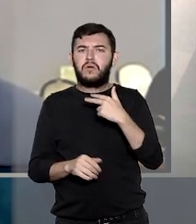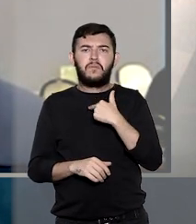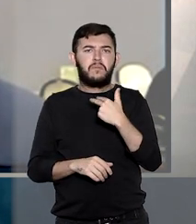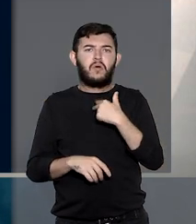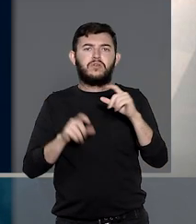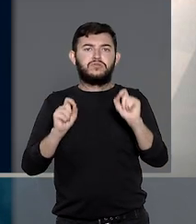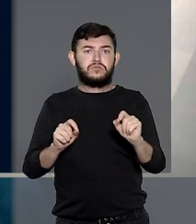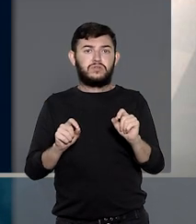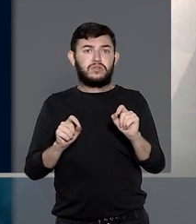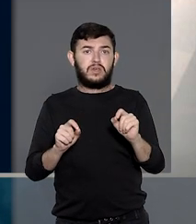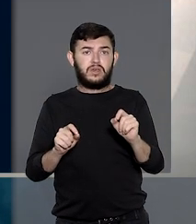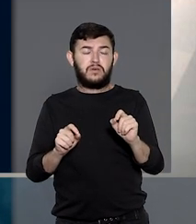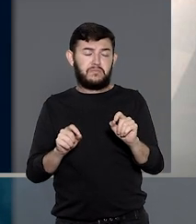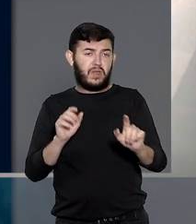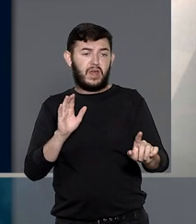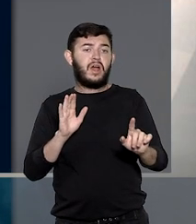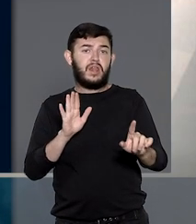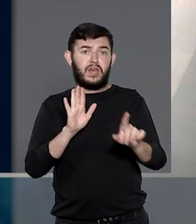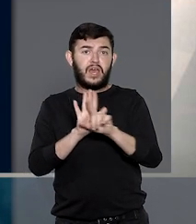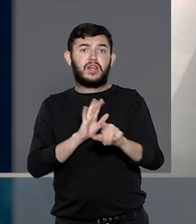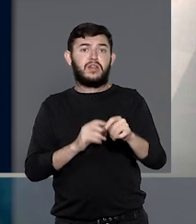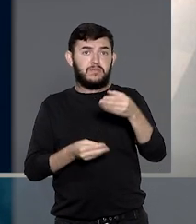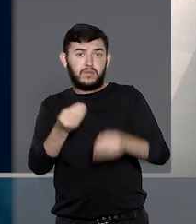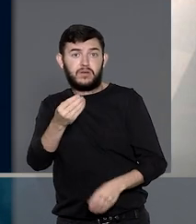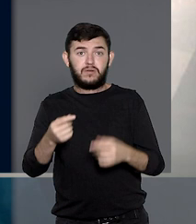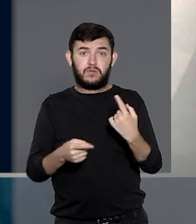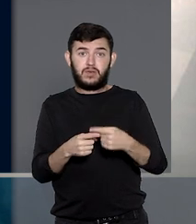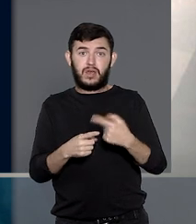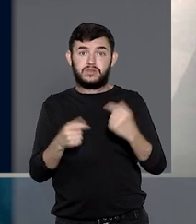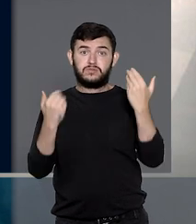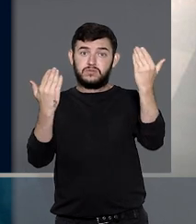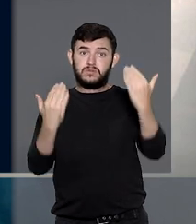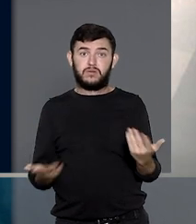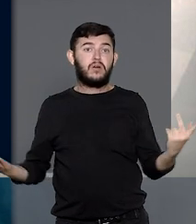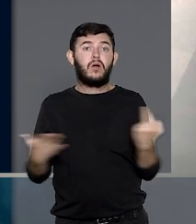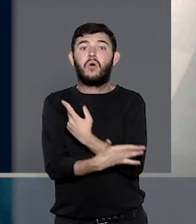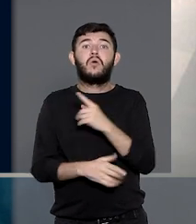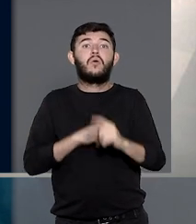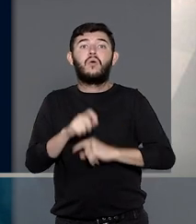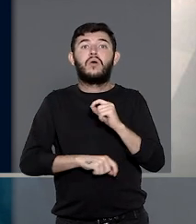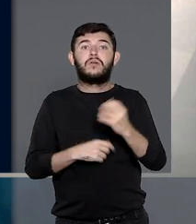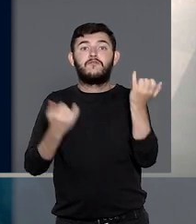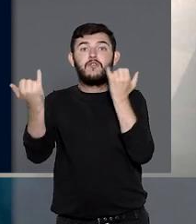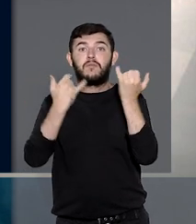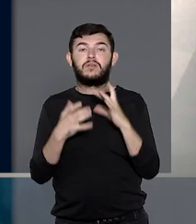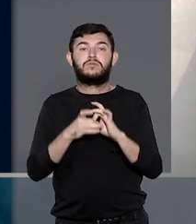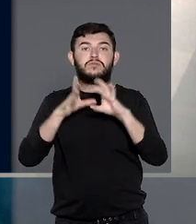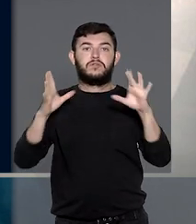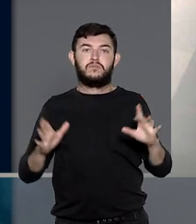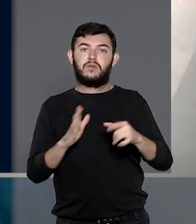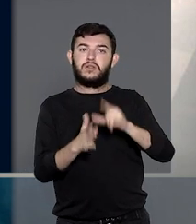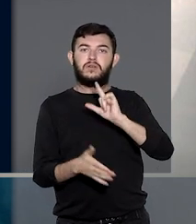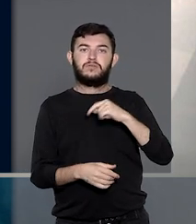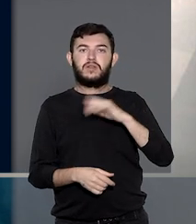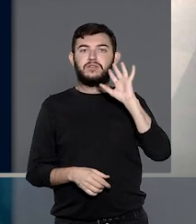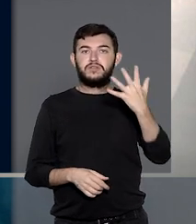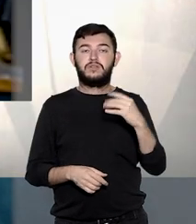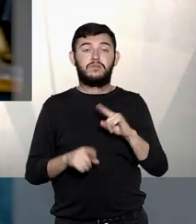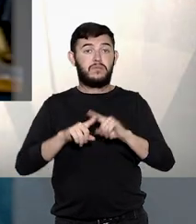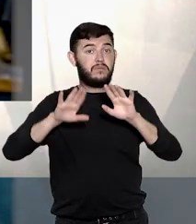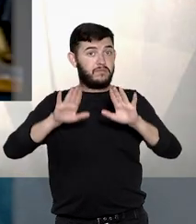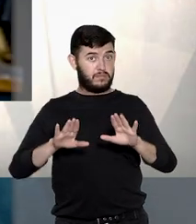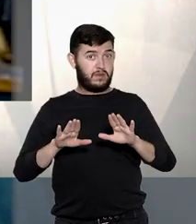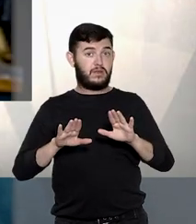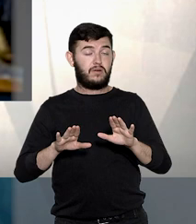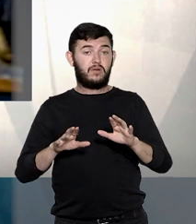prévia, porque seria necessário que a fundada suspeita fosse a ferida com base nas informações disponíveis antes da diligência.